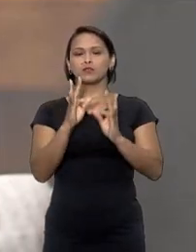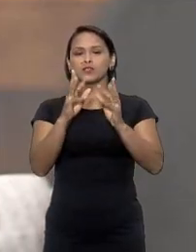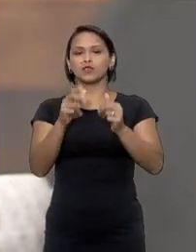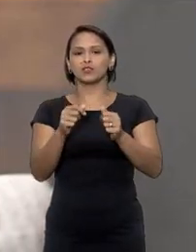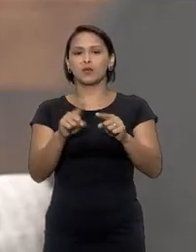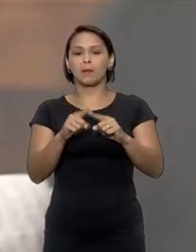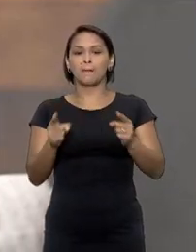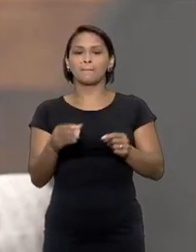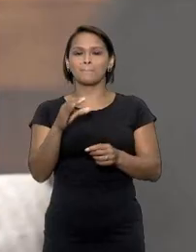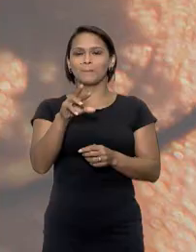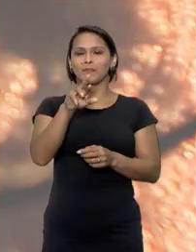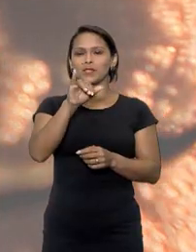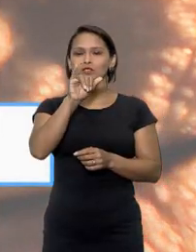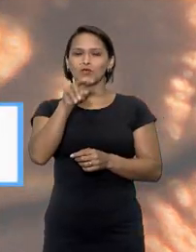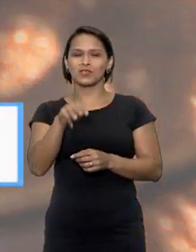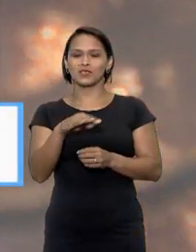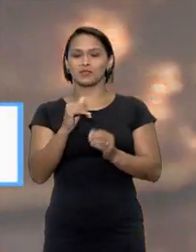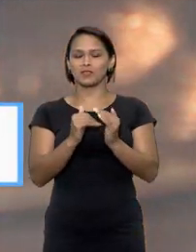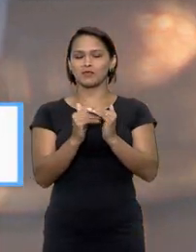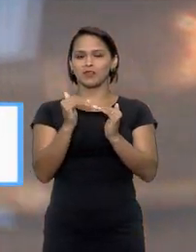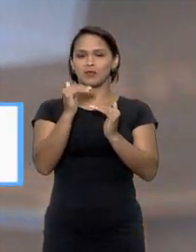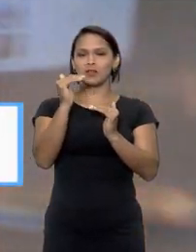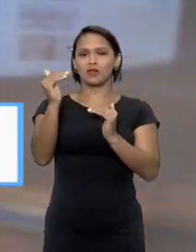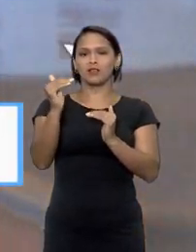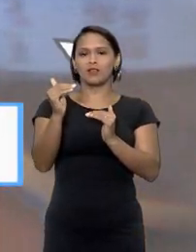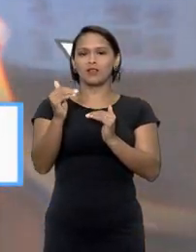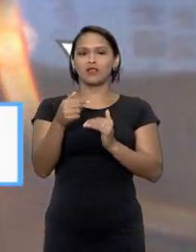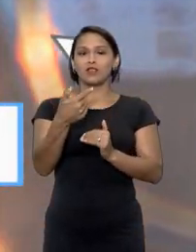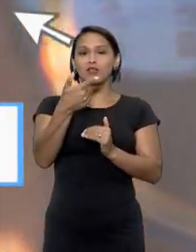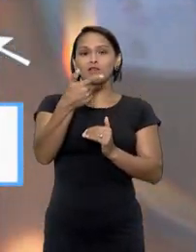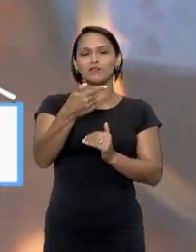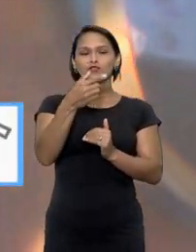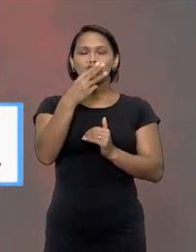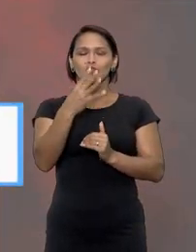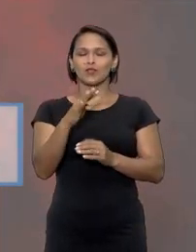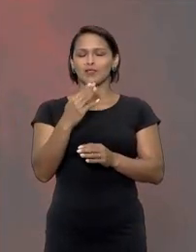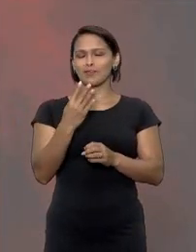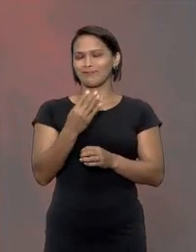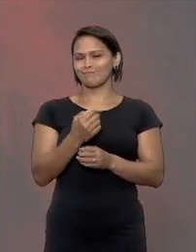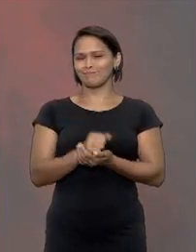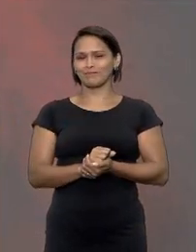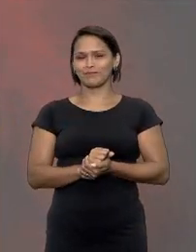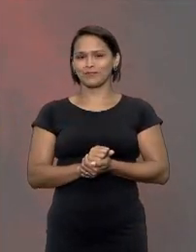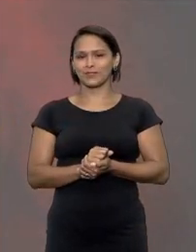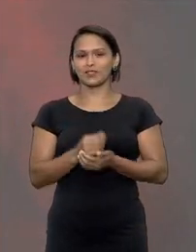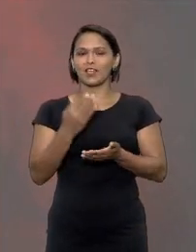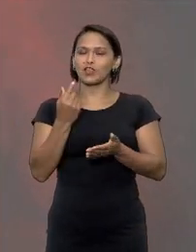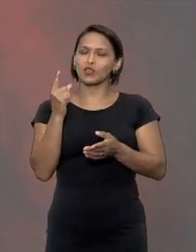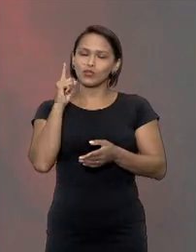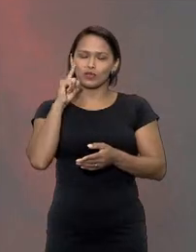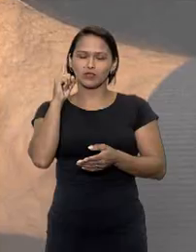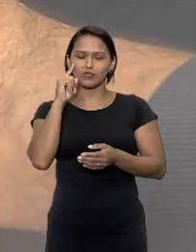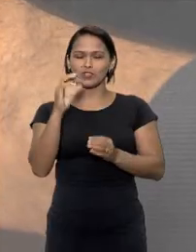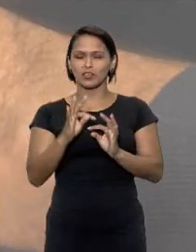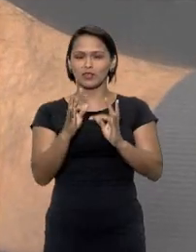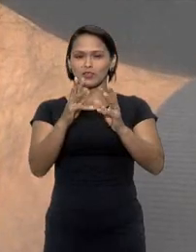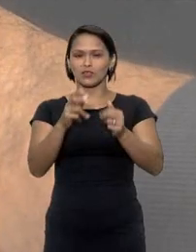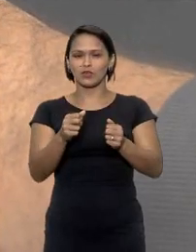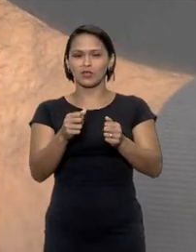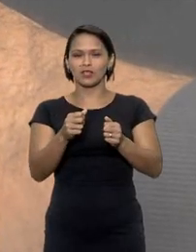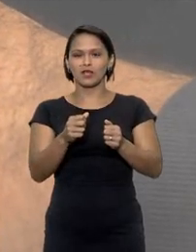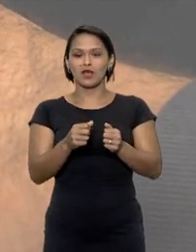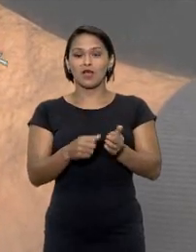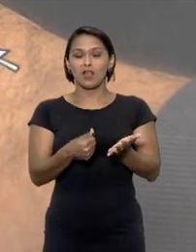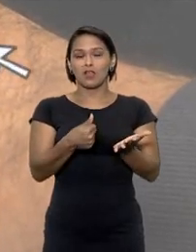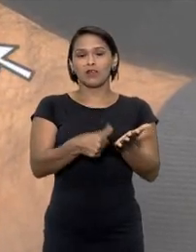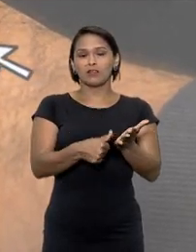propagação desses crimes. A internet funciona 24 horas por dia e é cada vez mais acessível. O anonimato